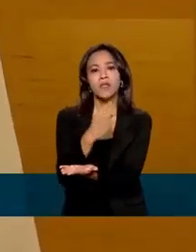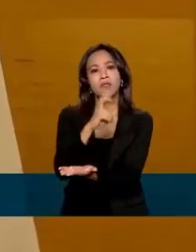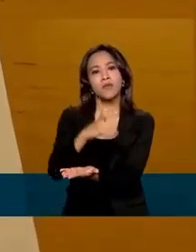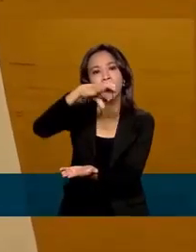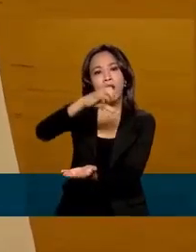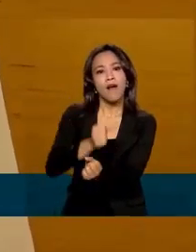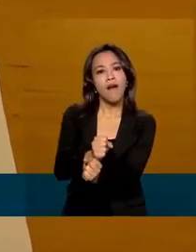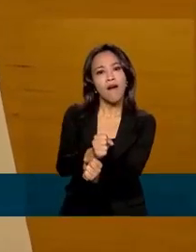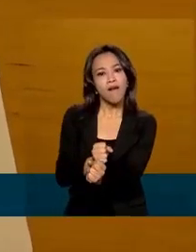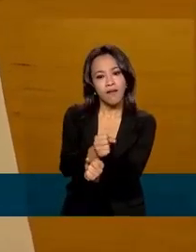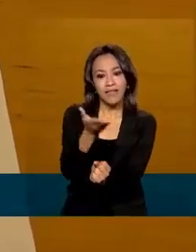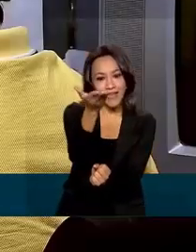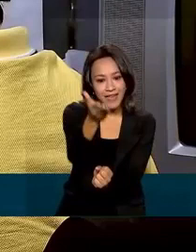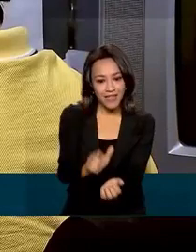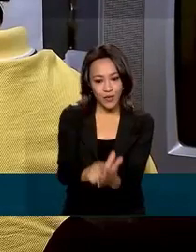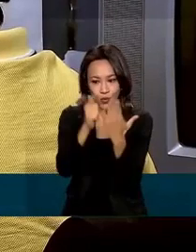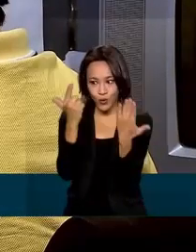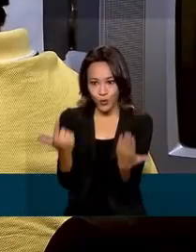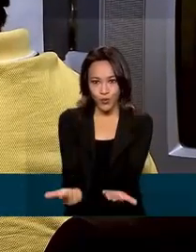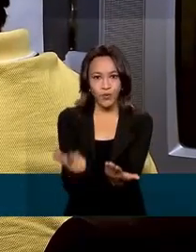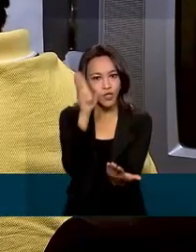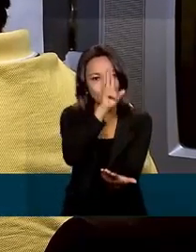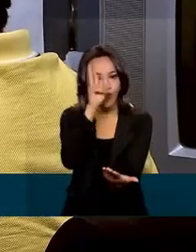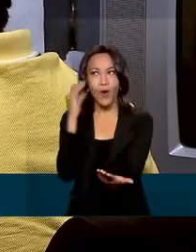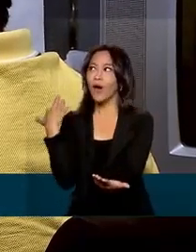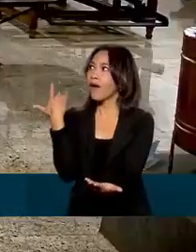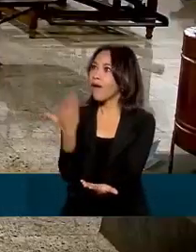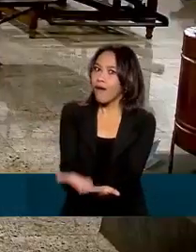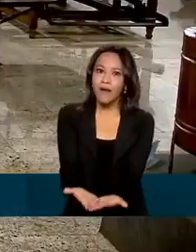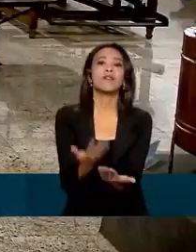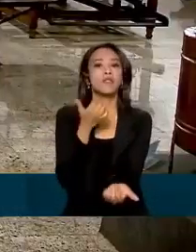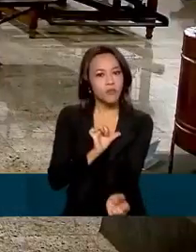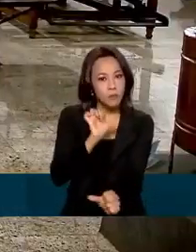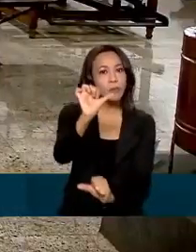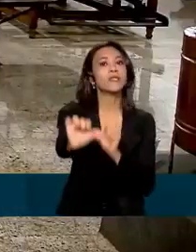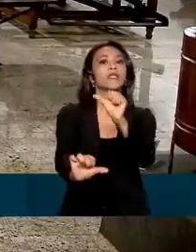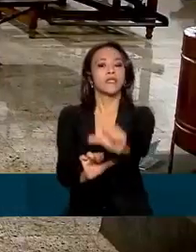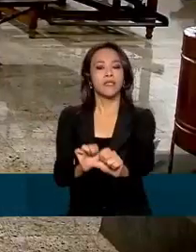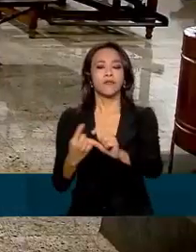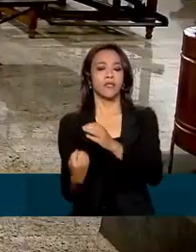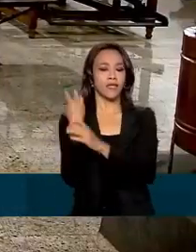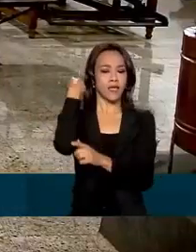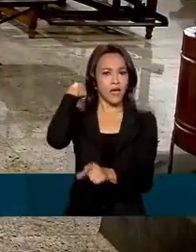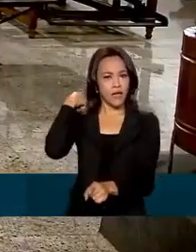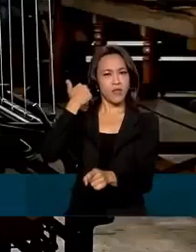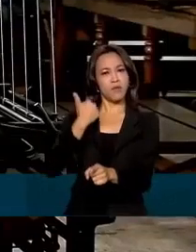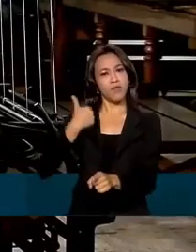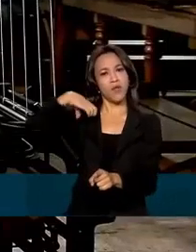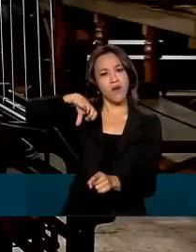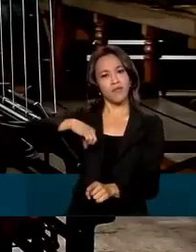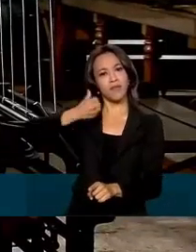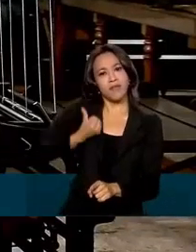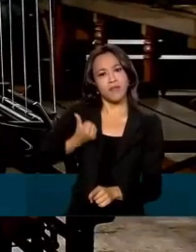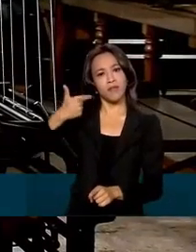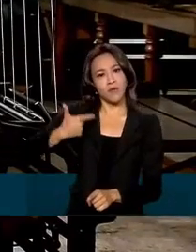Diário Oficial da União fez história e passou por algumas mudanças Ele foi criado em 1862 por